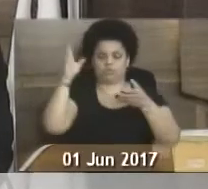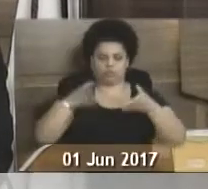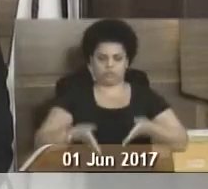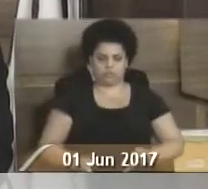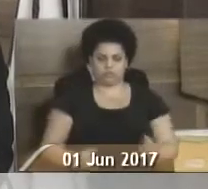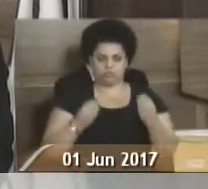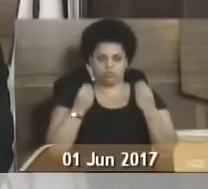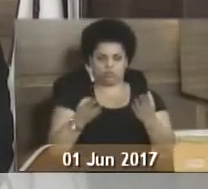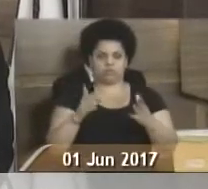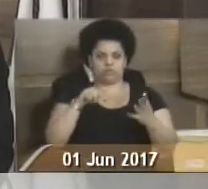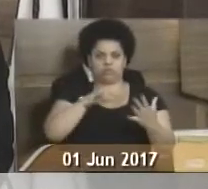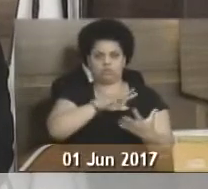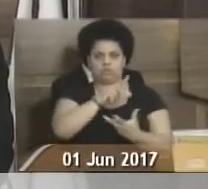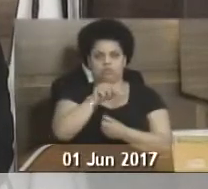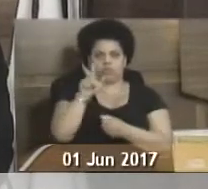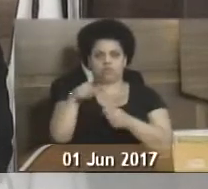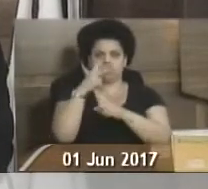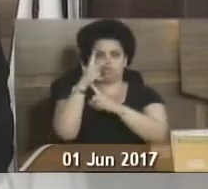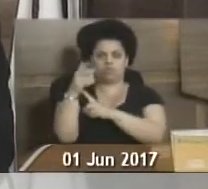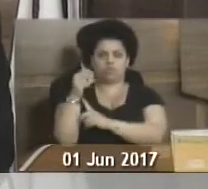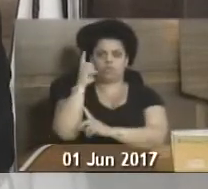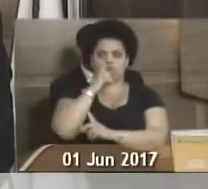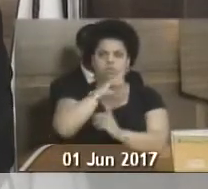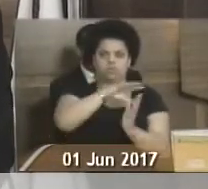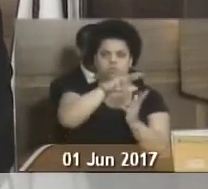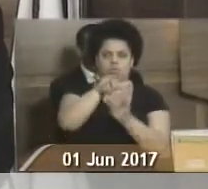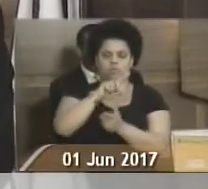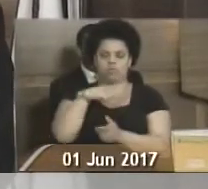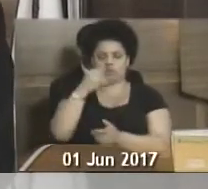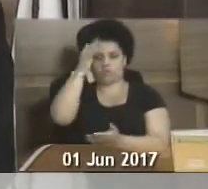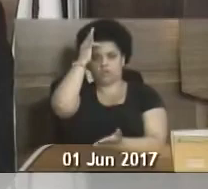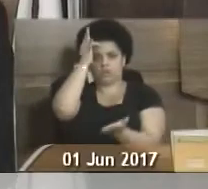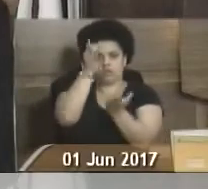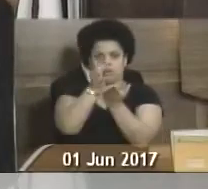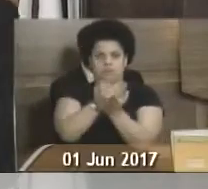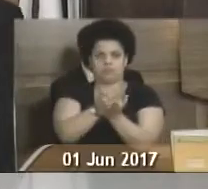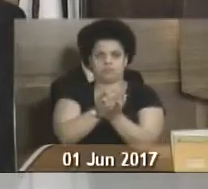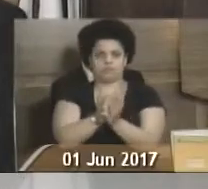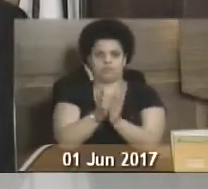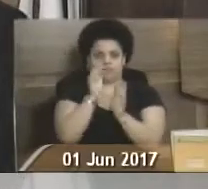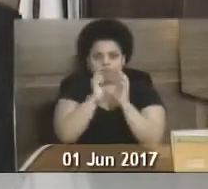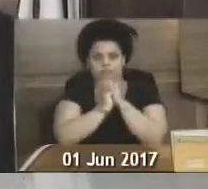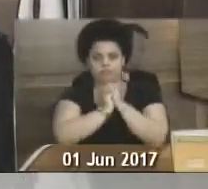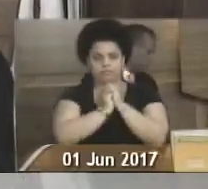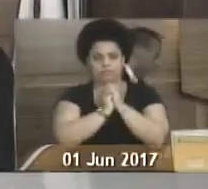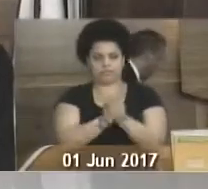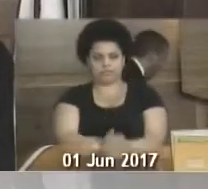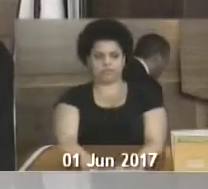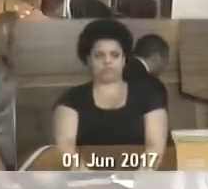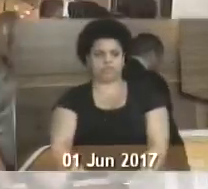e esta é a vitória que vence o mundo, a nossa fé. E essas são as palavras de Deus. Amém.